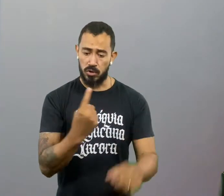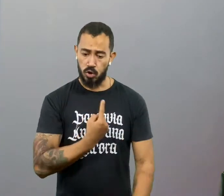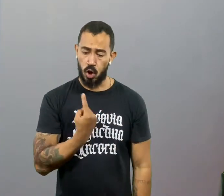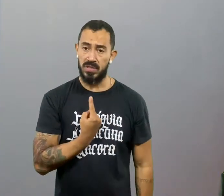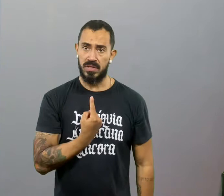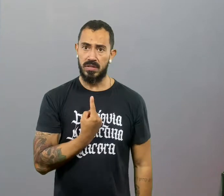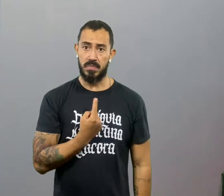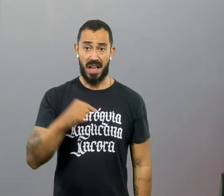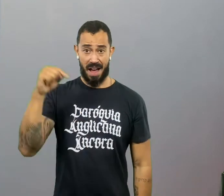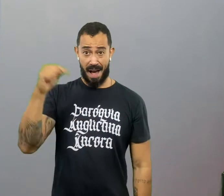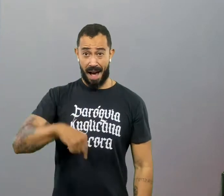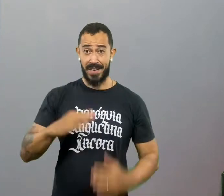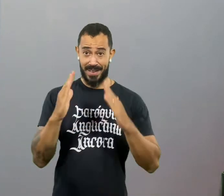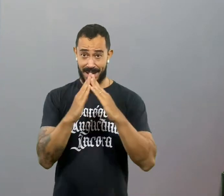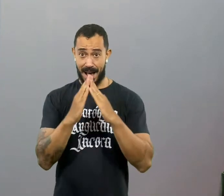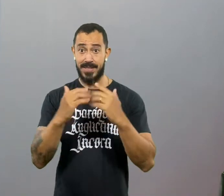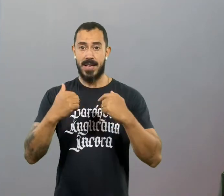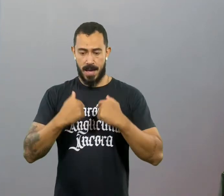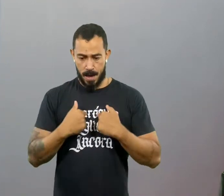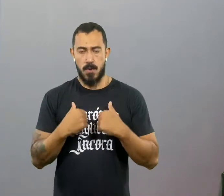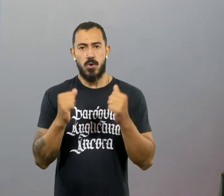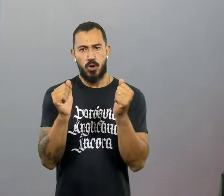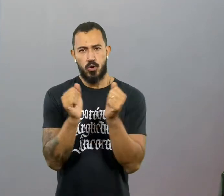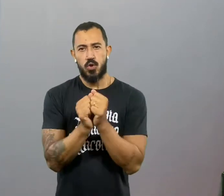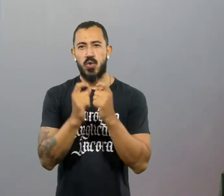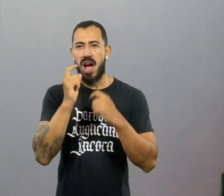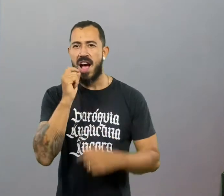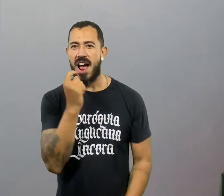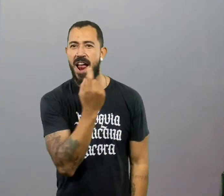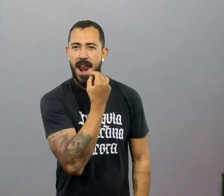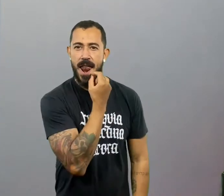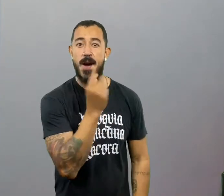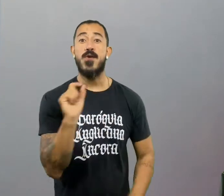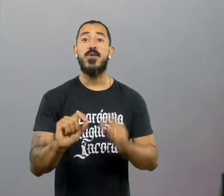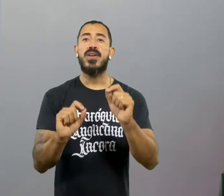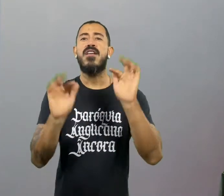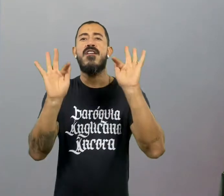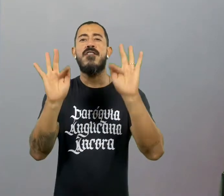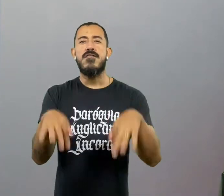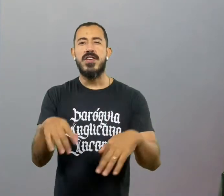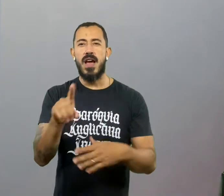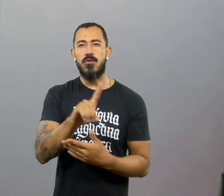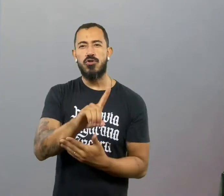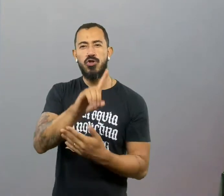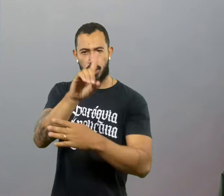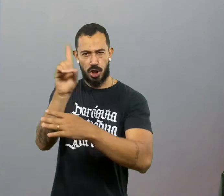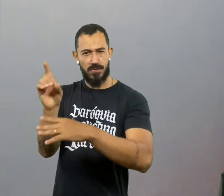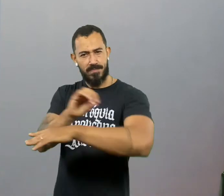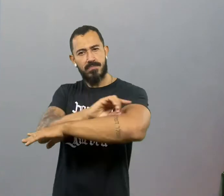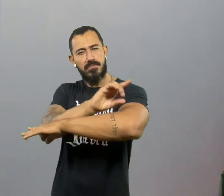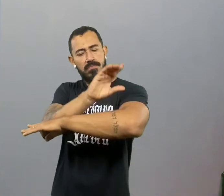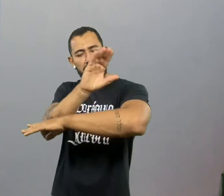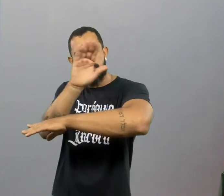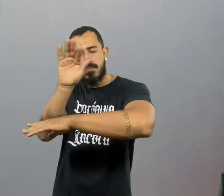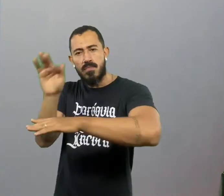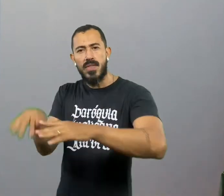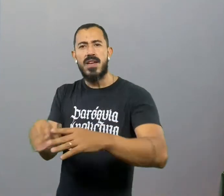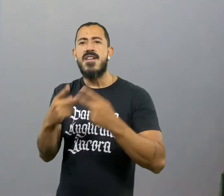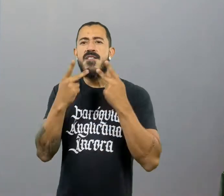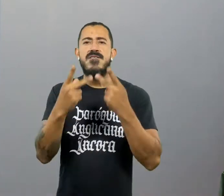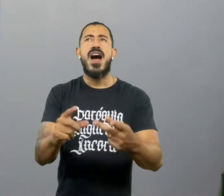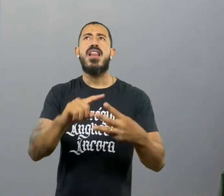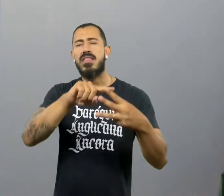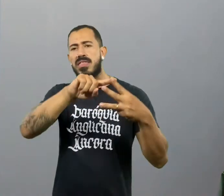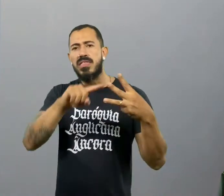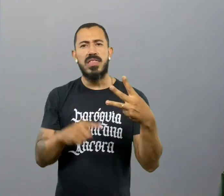Tipo, eu e a Léo, a gente tem um hábito aqui em casa. A gente sempre ao fim do dia. Sempre que lembra, né? A gente se pergunta. Me diga três